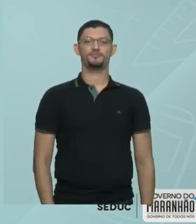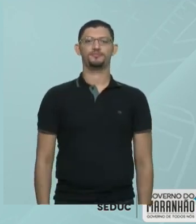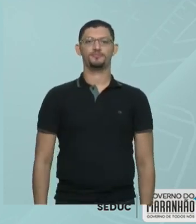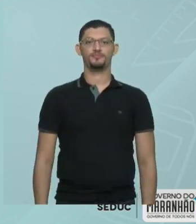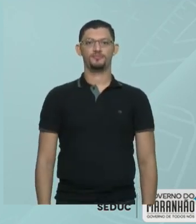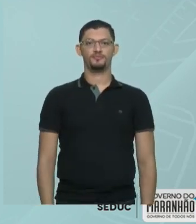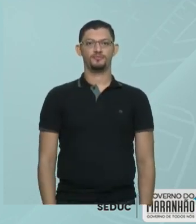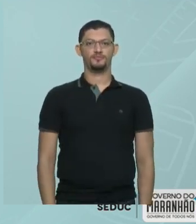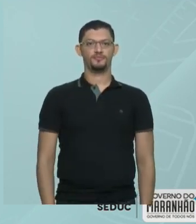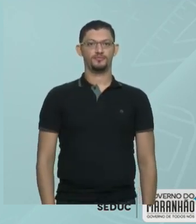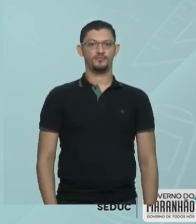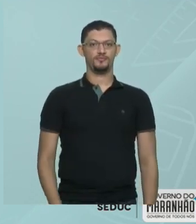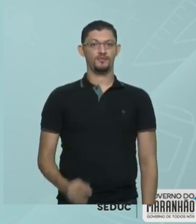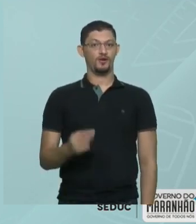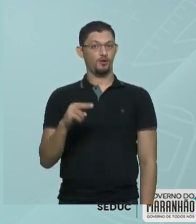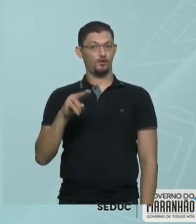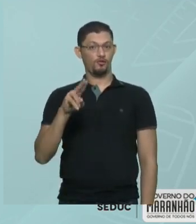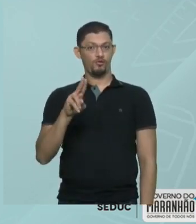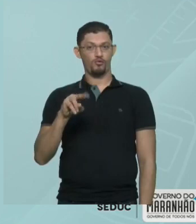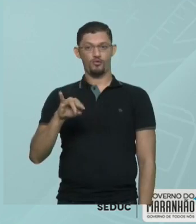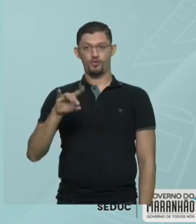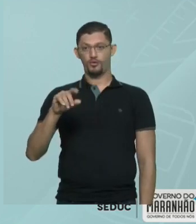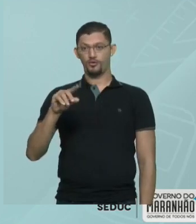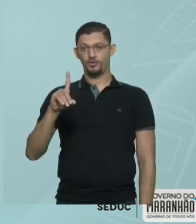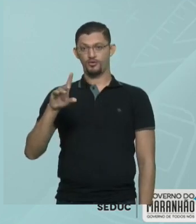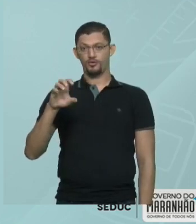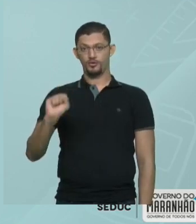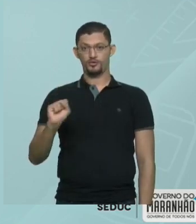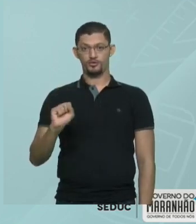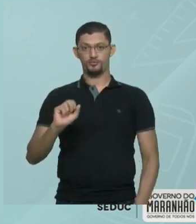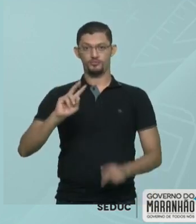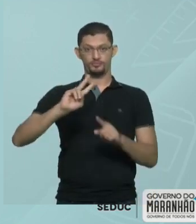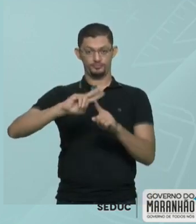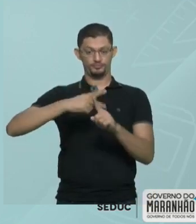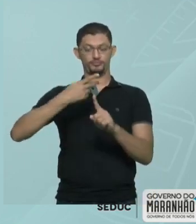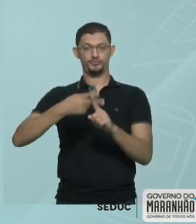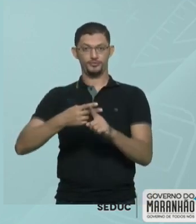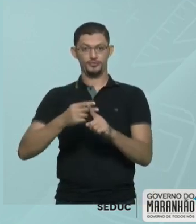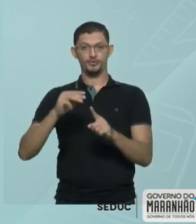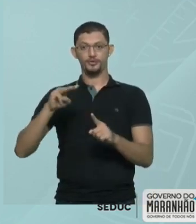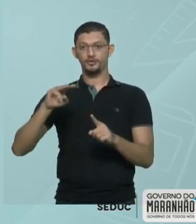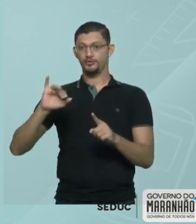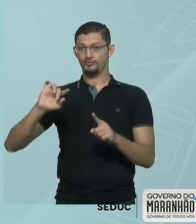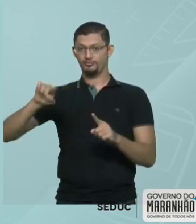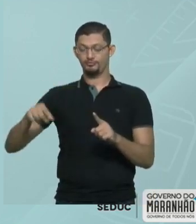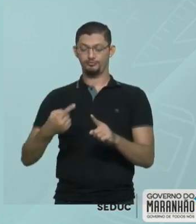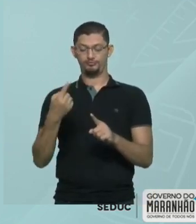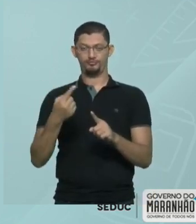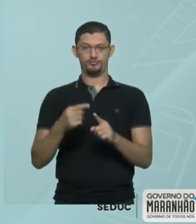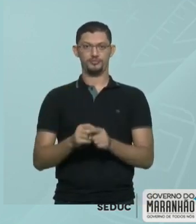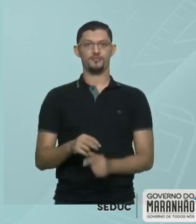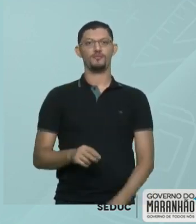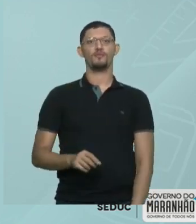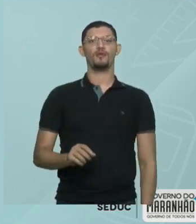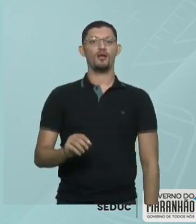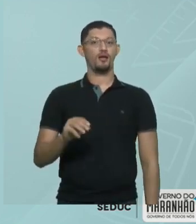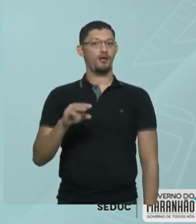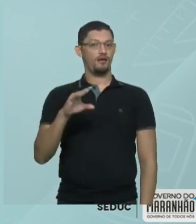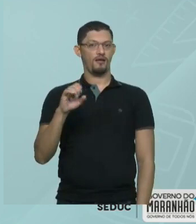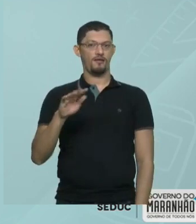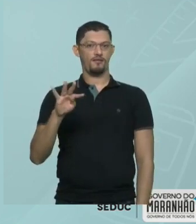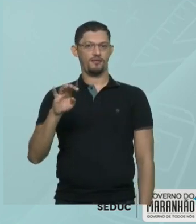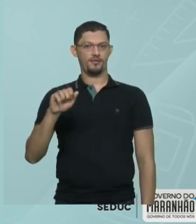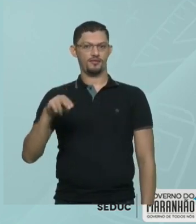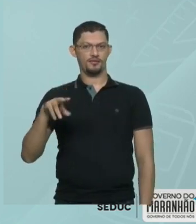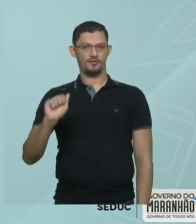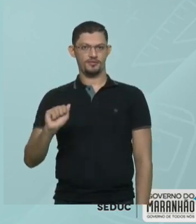algarismo da unidade é o dobro do algarismo da unidade de milhar. O algarismo da centena é o triplo do